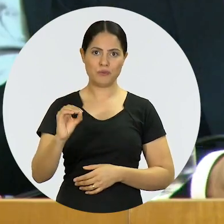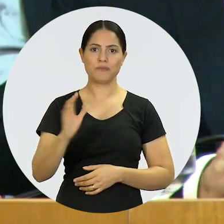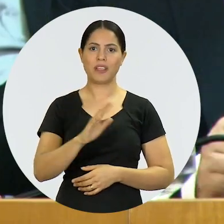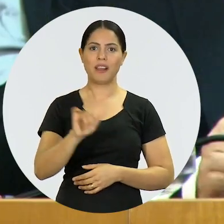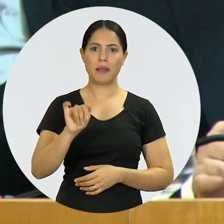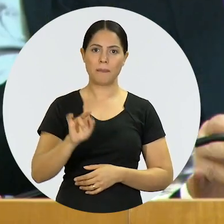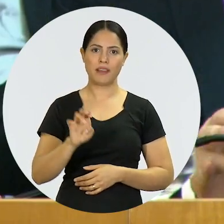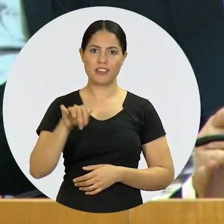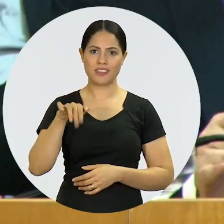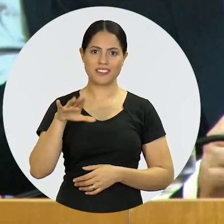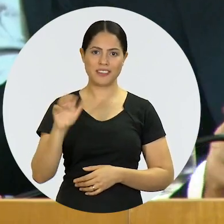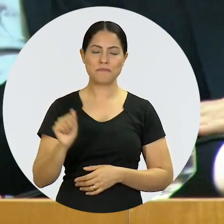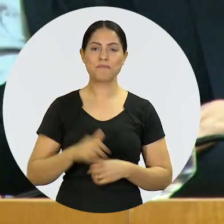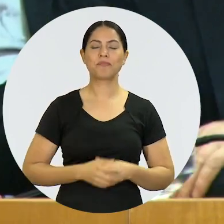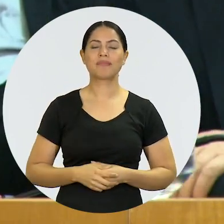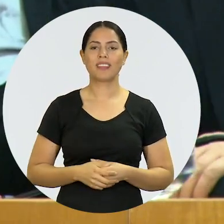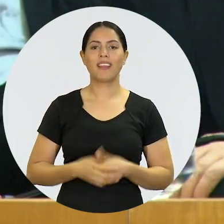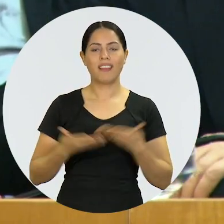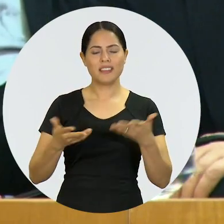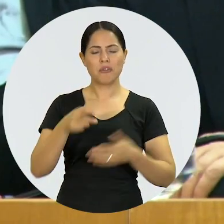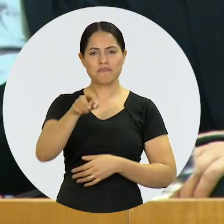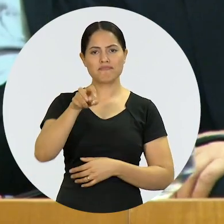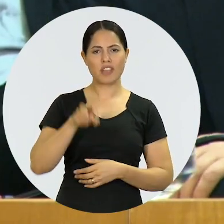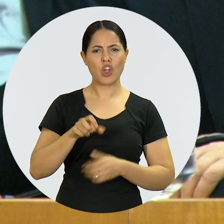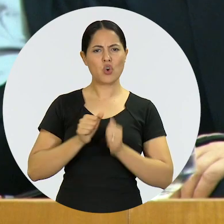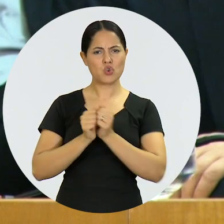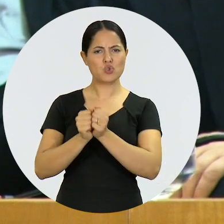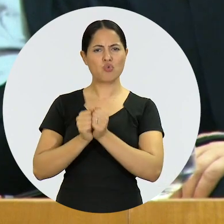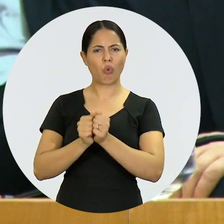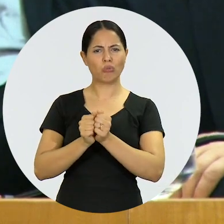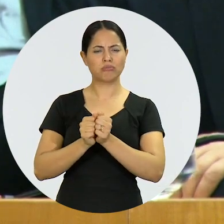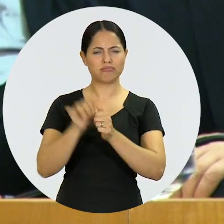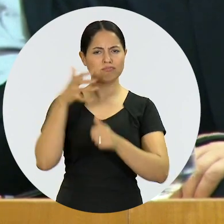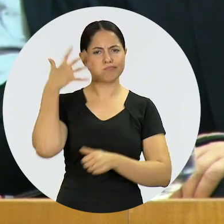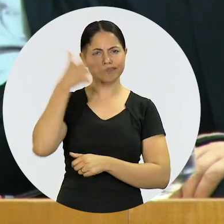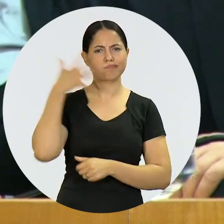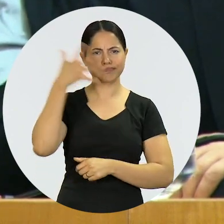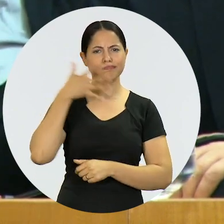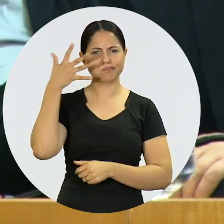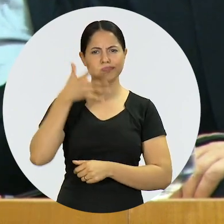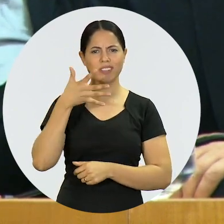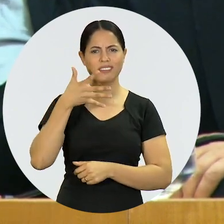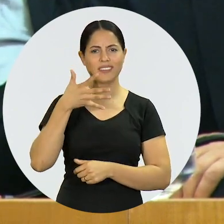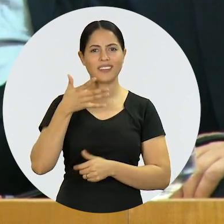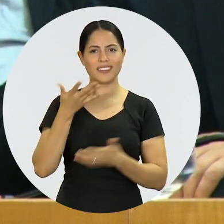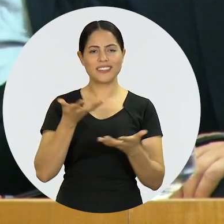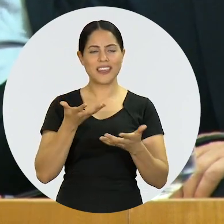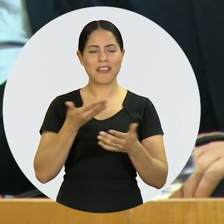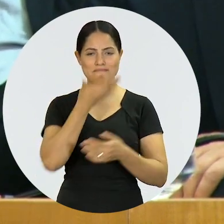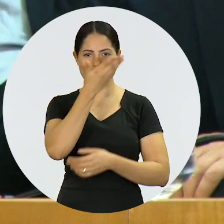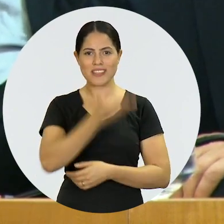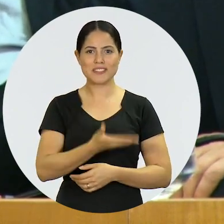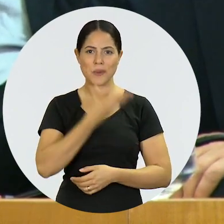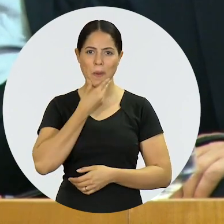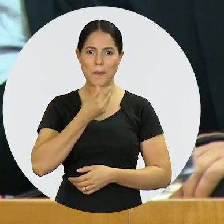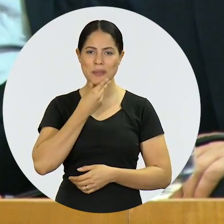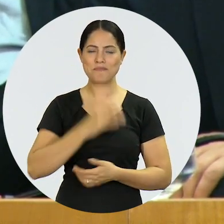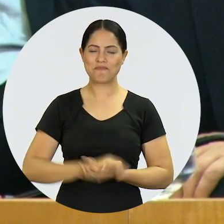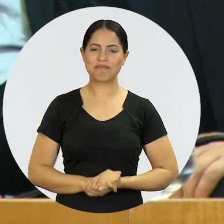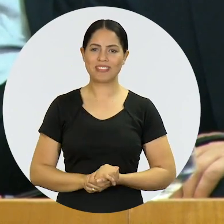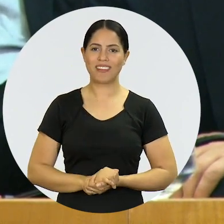poderia fazer isso dessa cadeira sem dividir algo que entendo que é da natureza desse cargo.